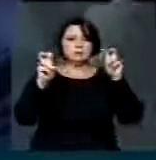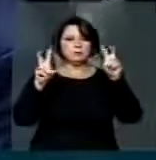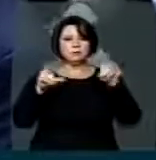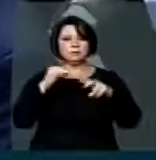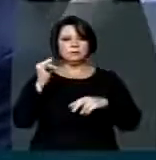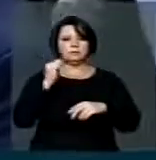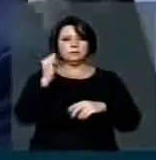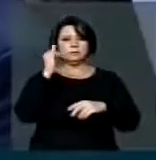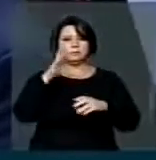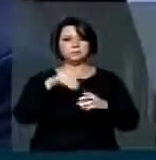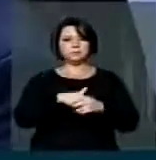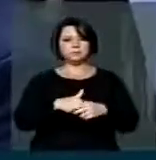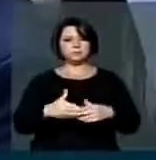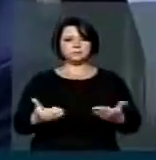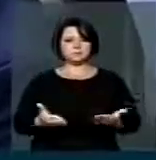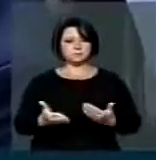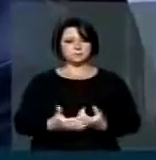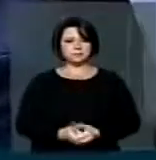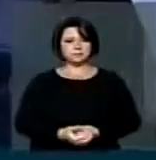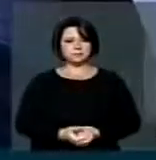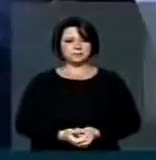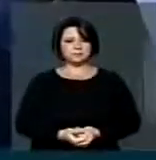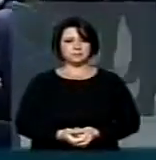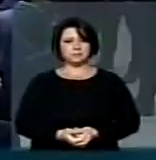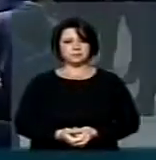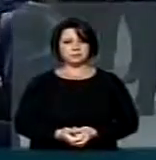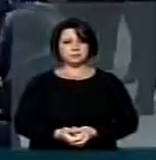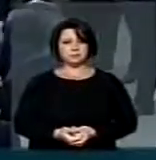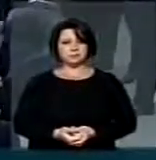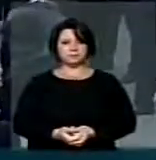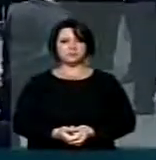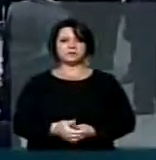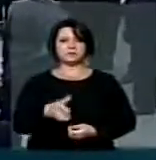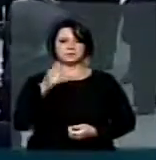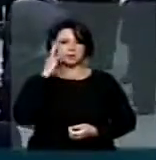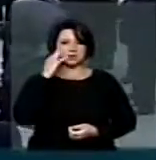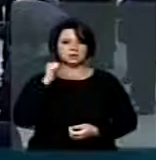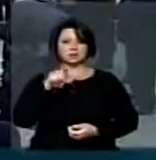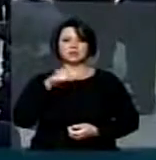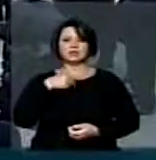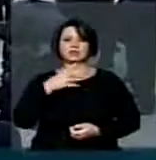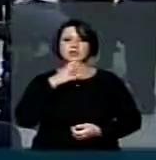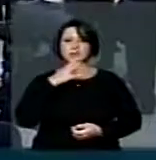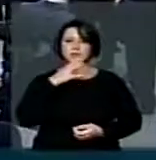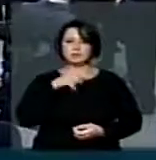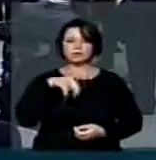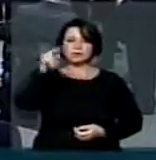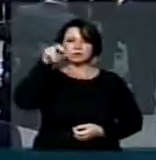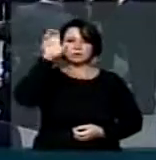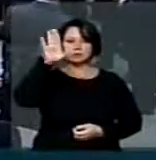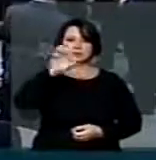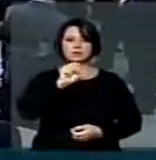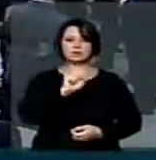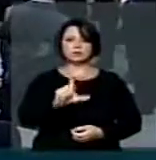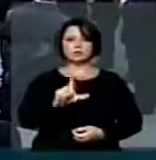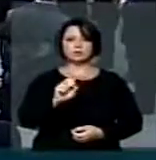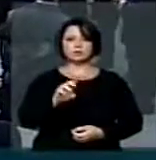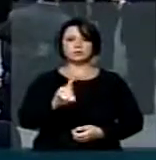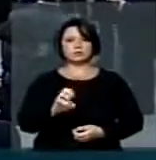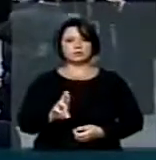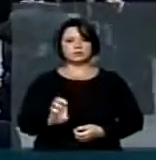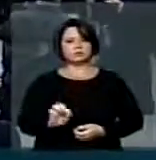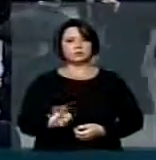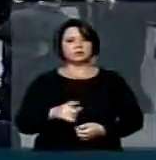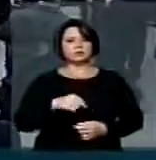É só por isso, senhor presidente, por gentileza, eu sei do seu espírito público, com o Nordeste que está em jogo, com o Sul, com o Sudeste,